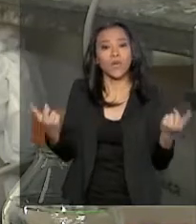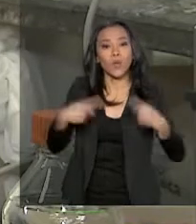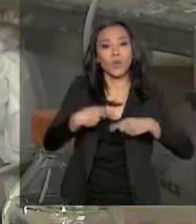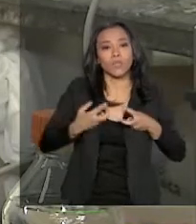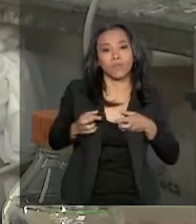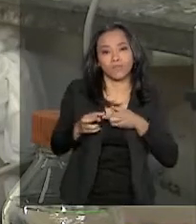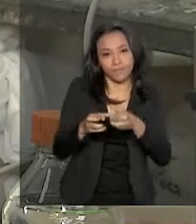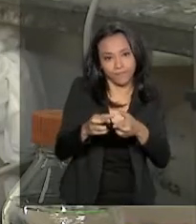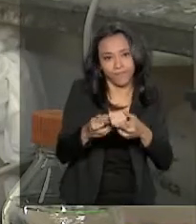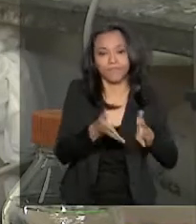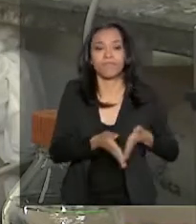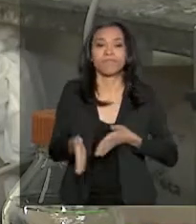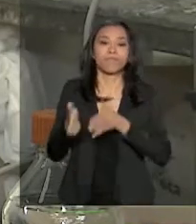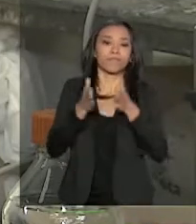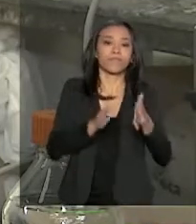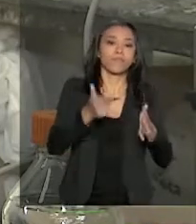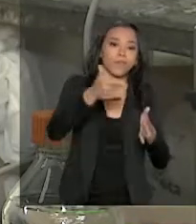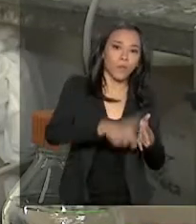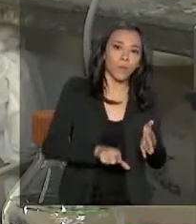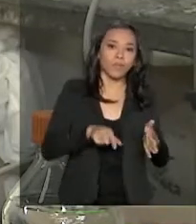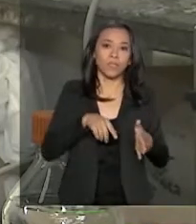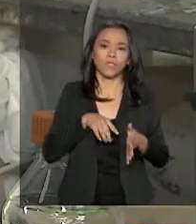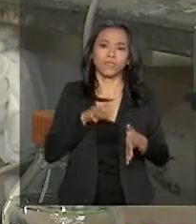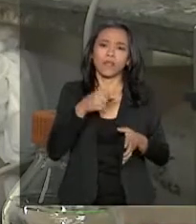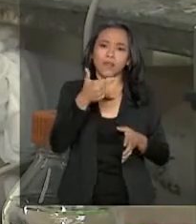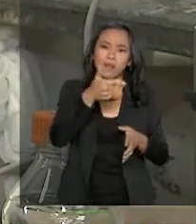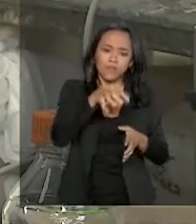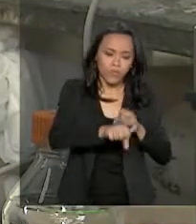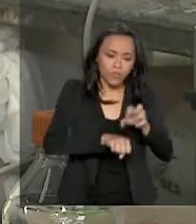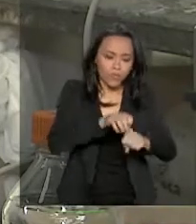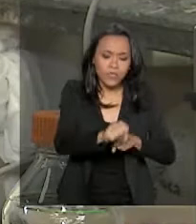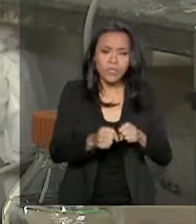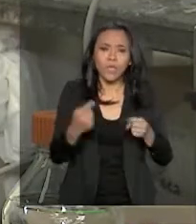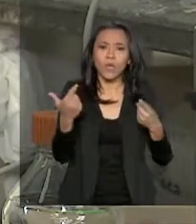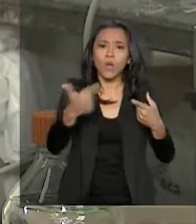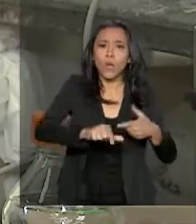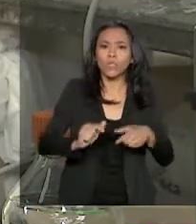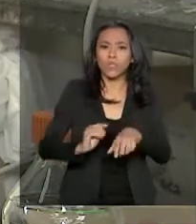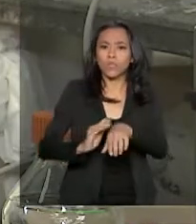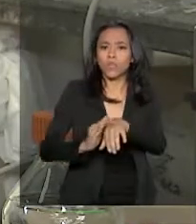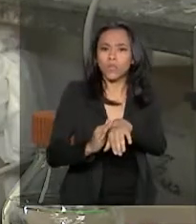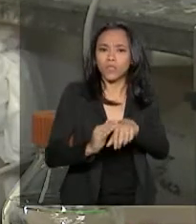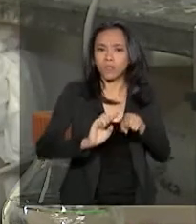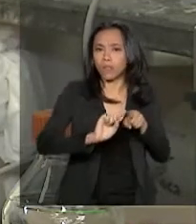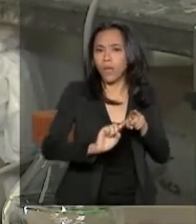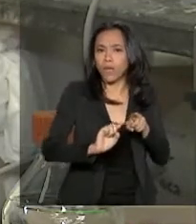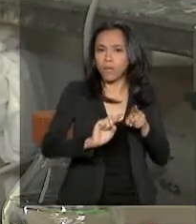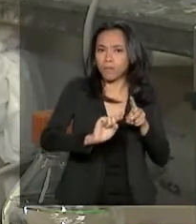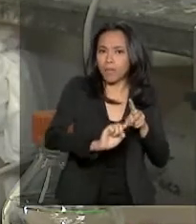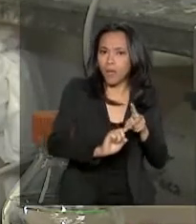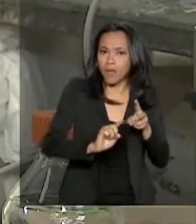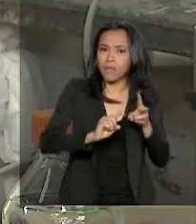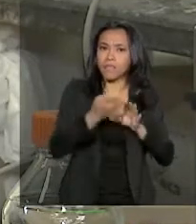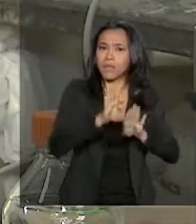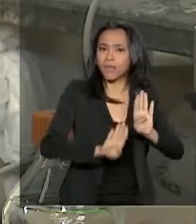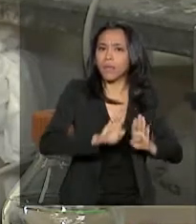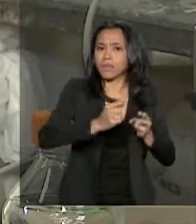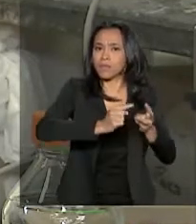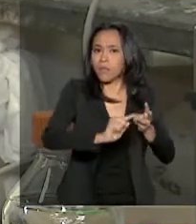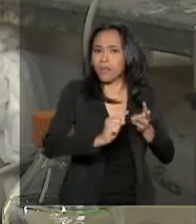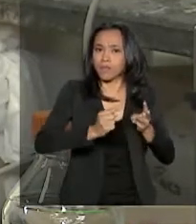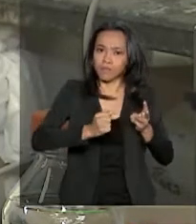atividade contra Leishmania, contra Xistossoma, contra bactérias,